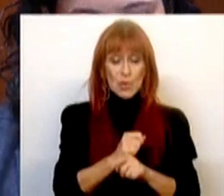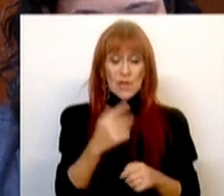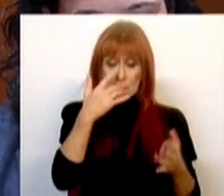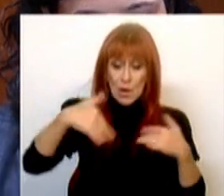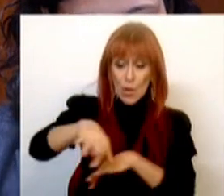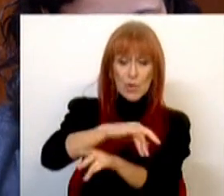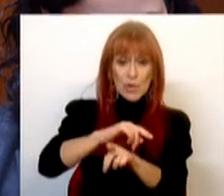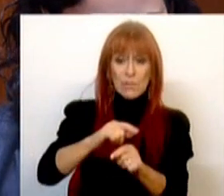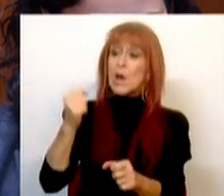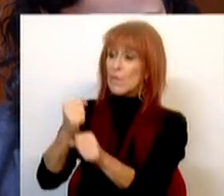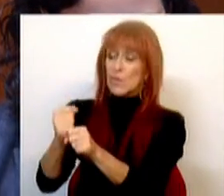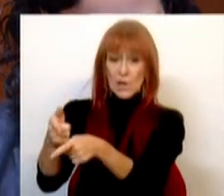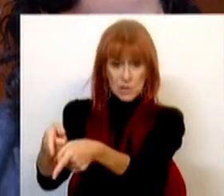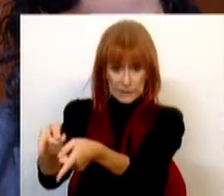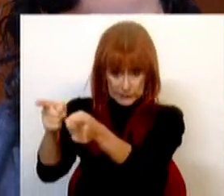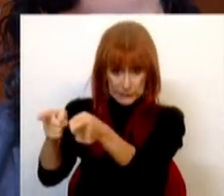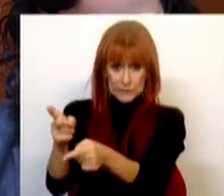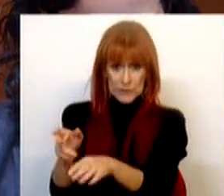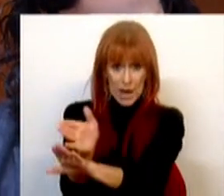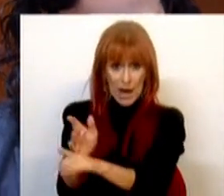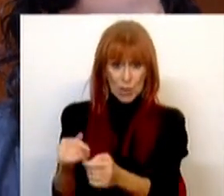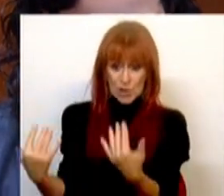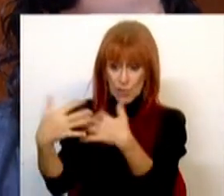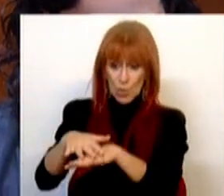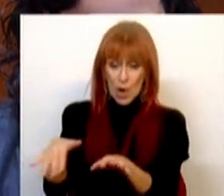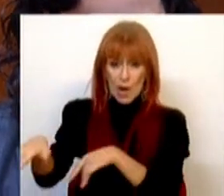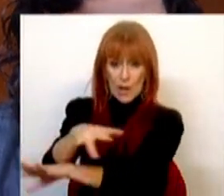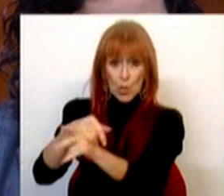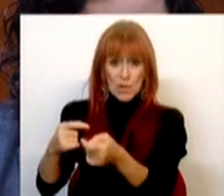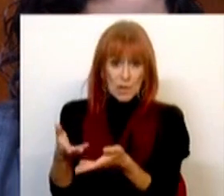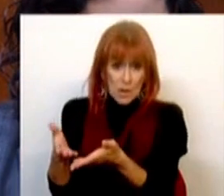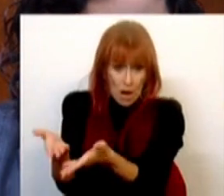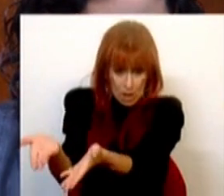Migrações estão em funções na Agência para a Integração, Migrações e Asilo.